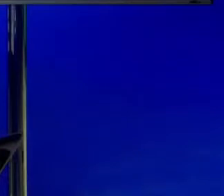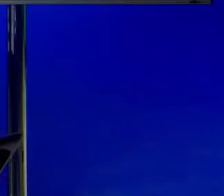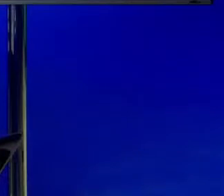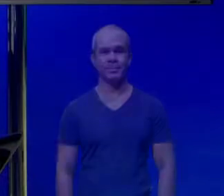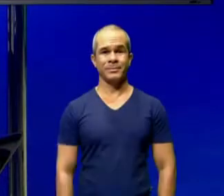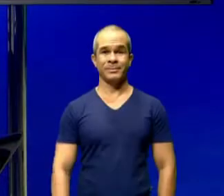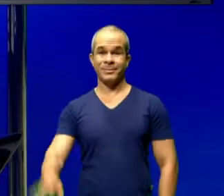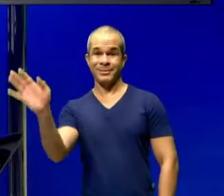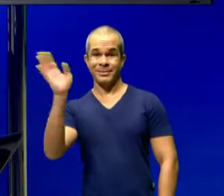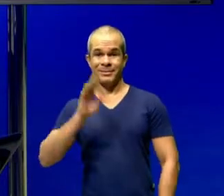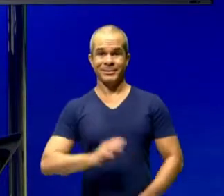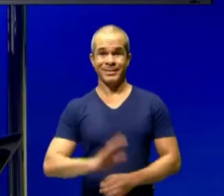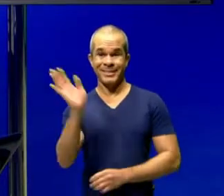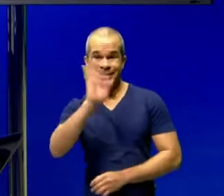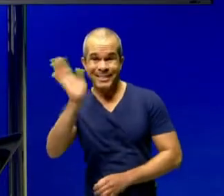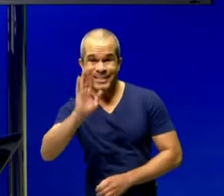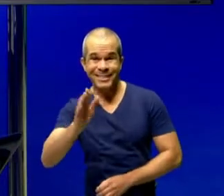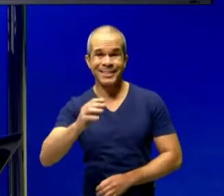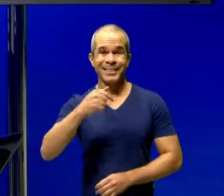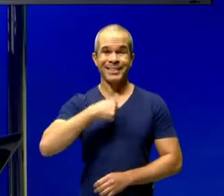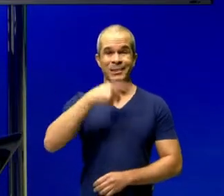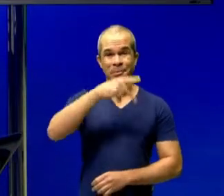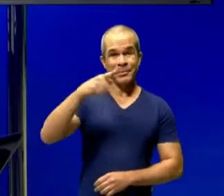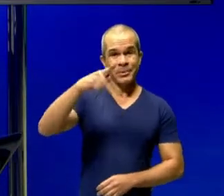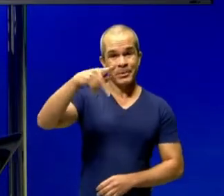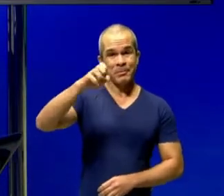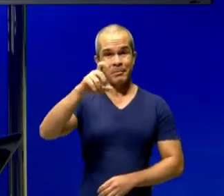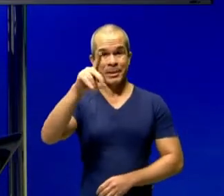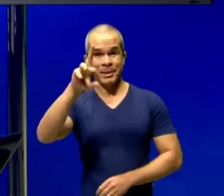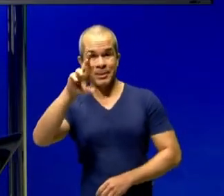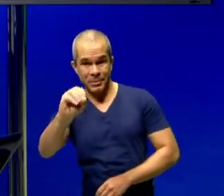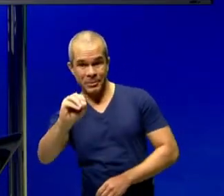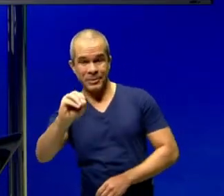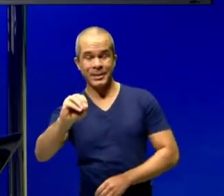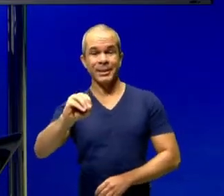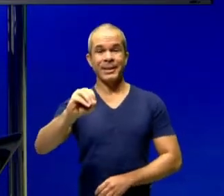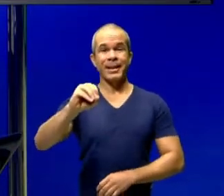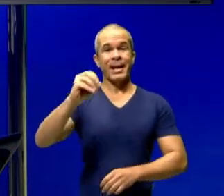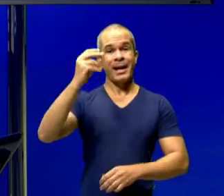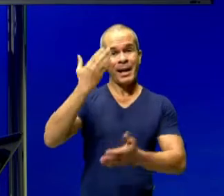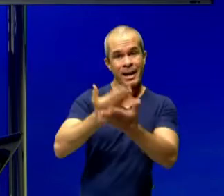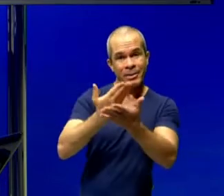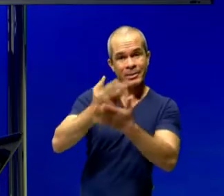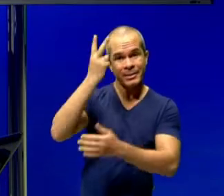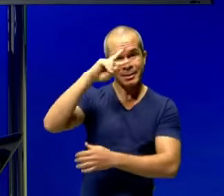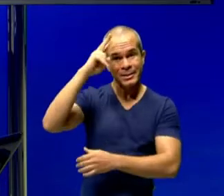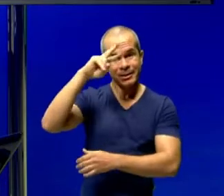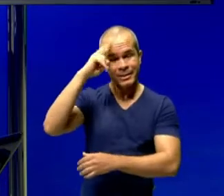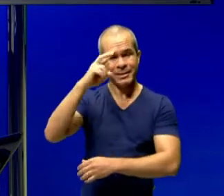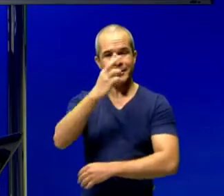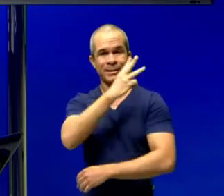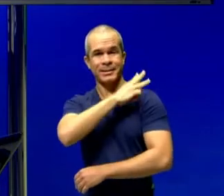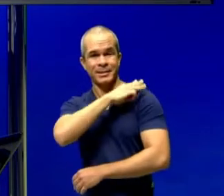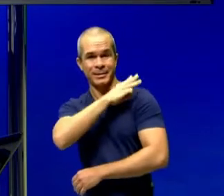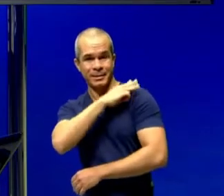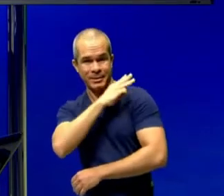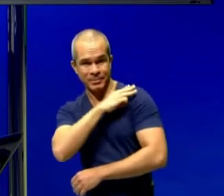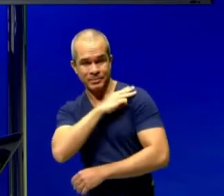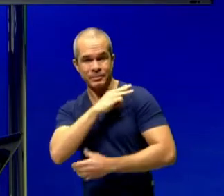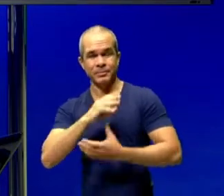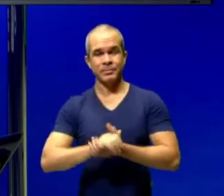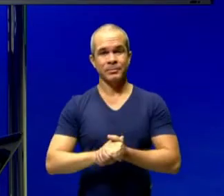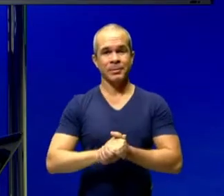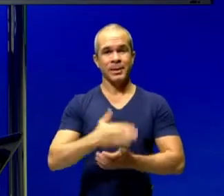Olá, sou o professor Pedro Turco, sejam bem-vindos à nossa aula de História para a terceira série do Ensino